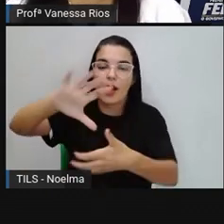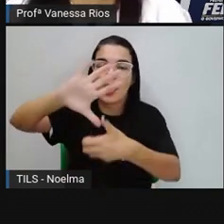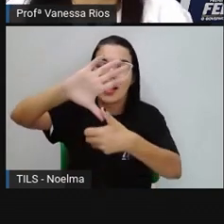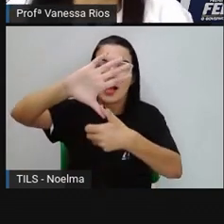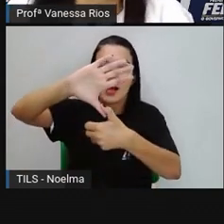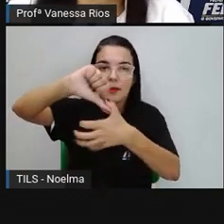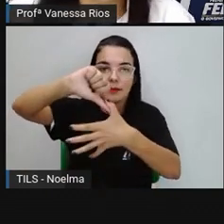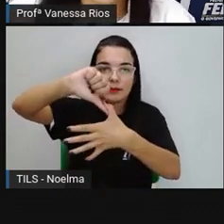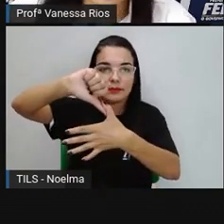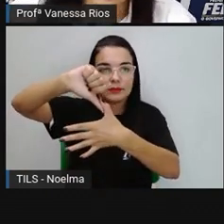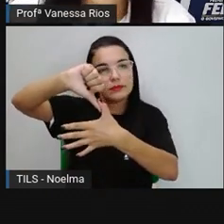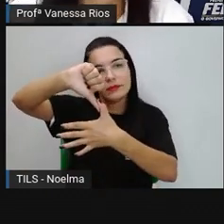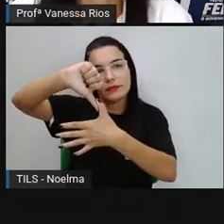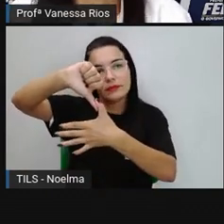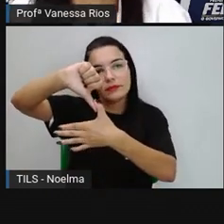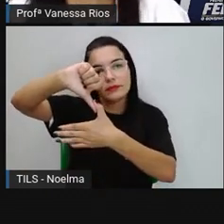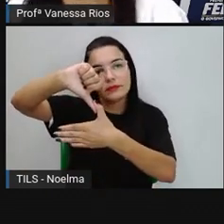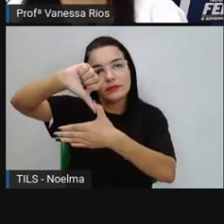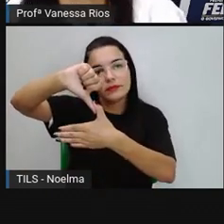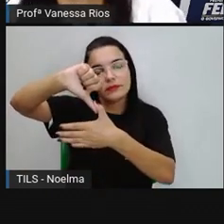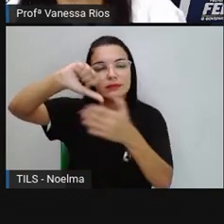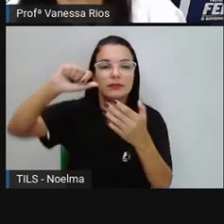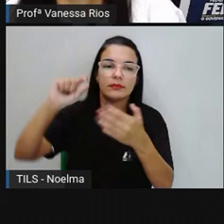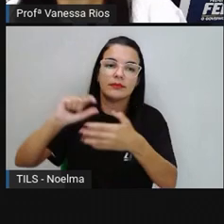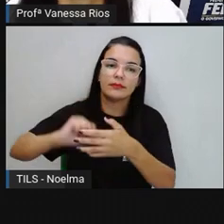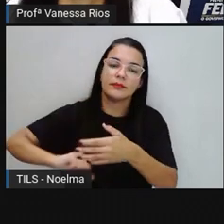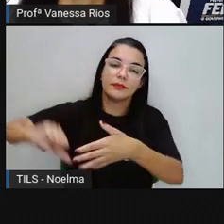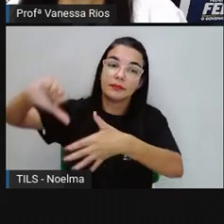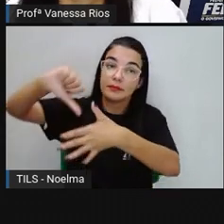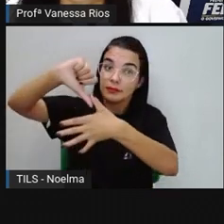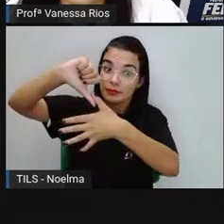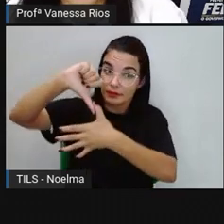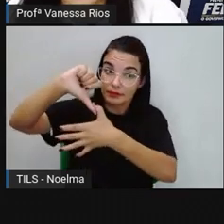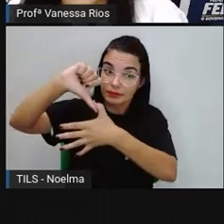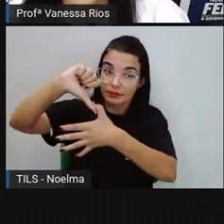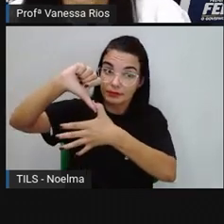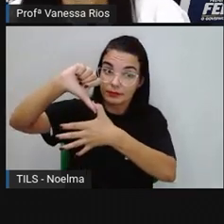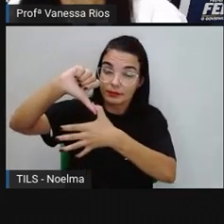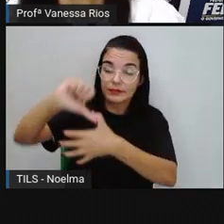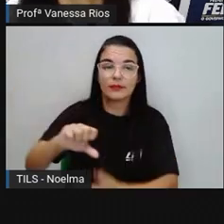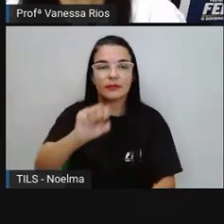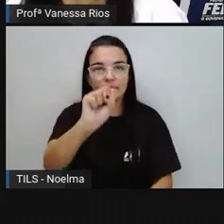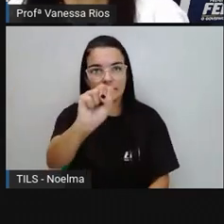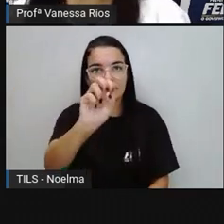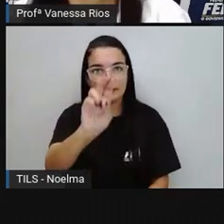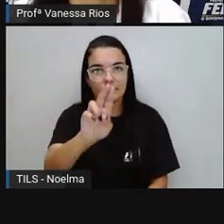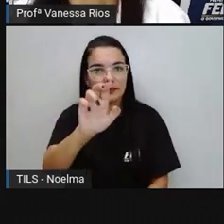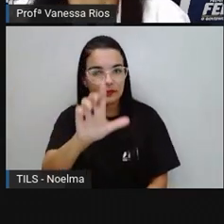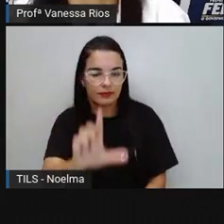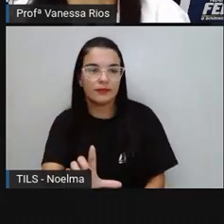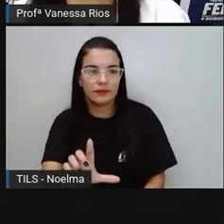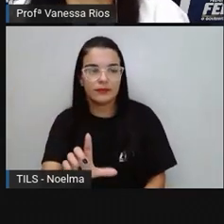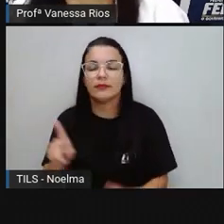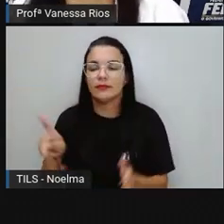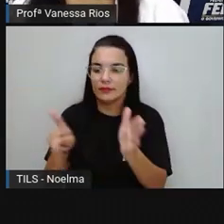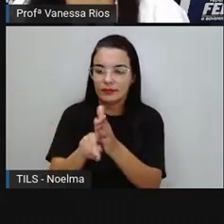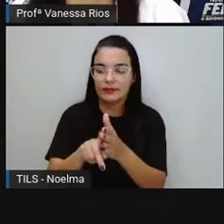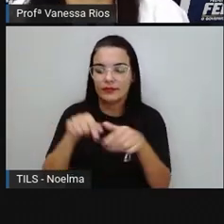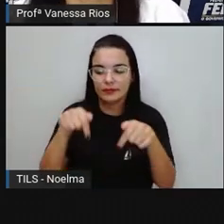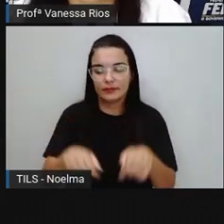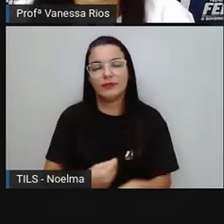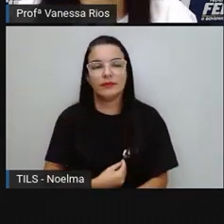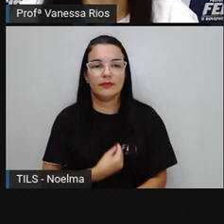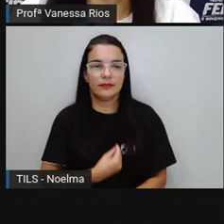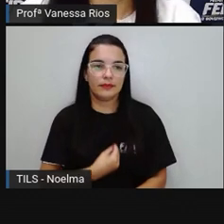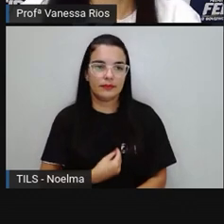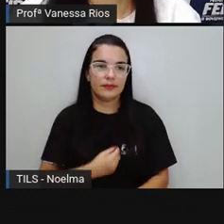América do Sul. Nesse caso aí, nós estamos, nos localizamos na América do